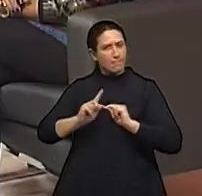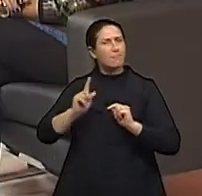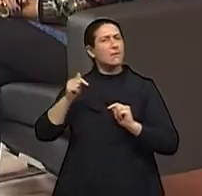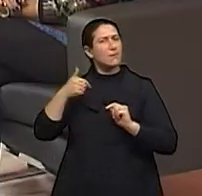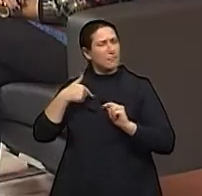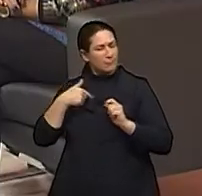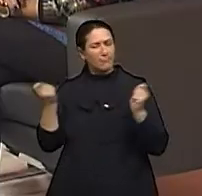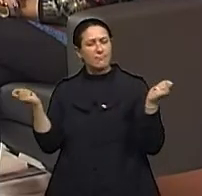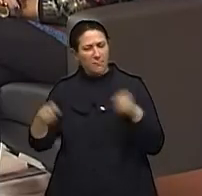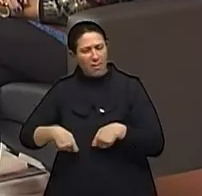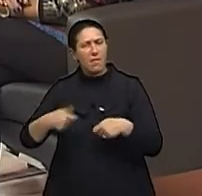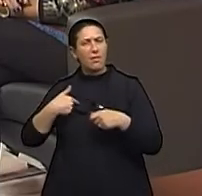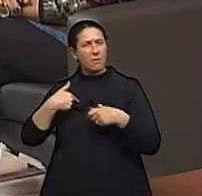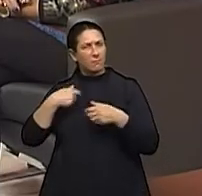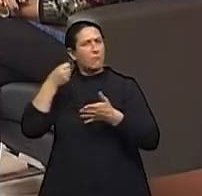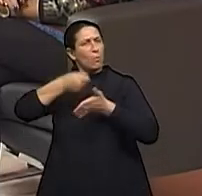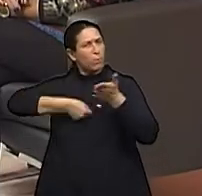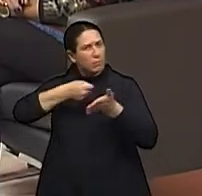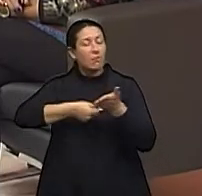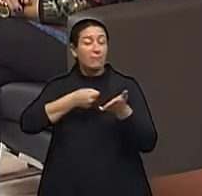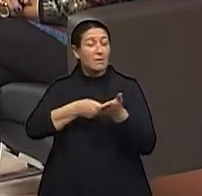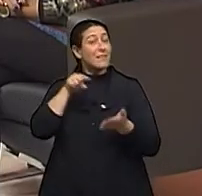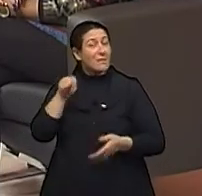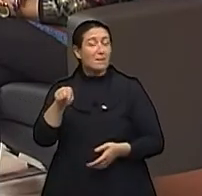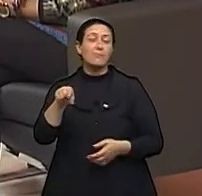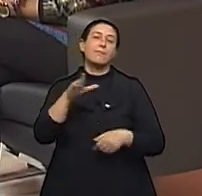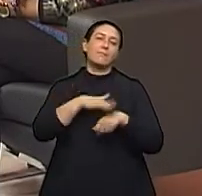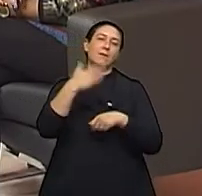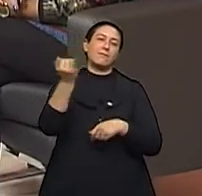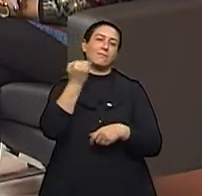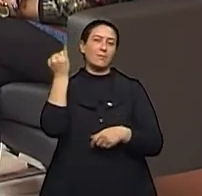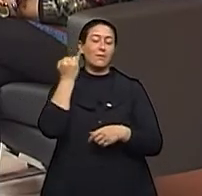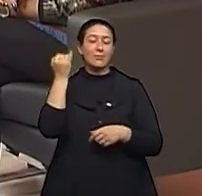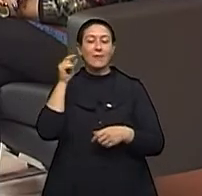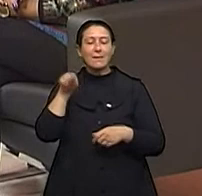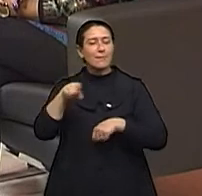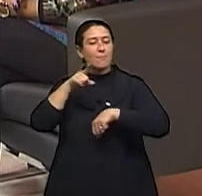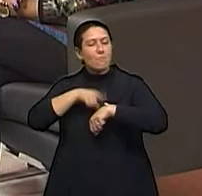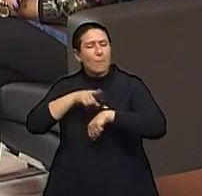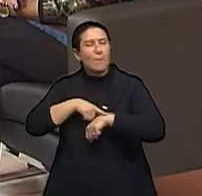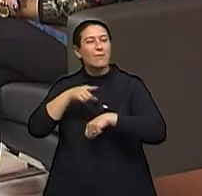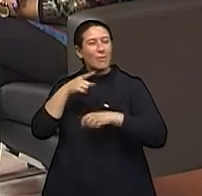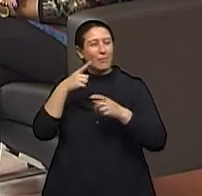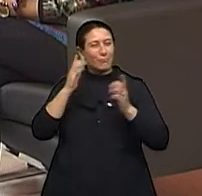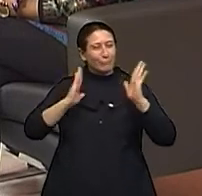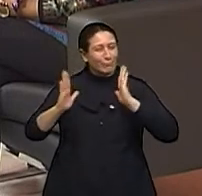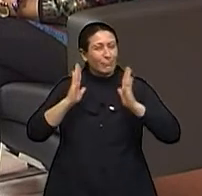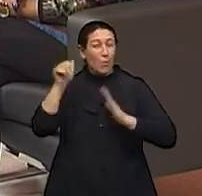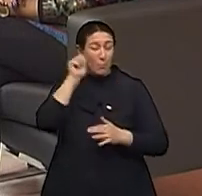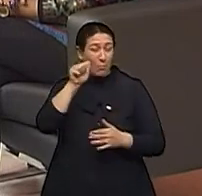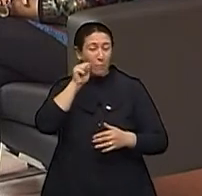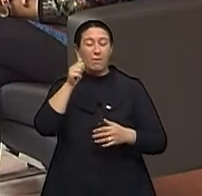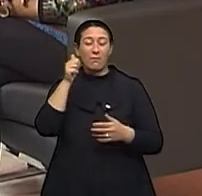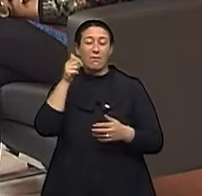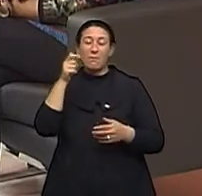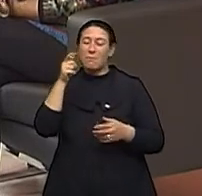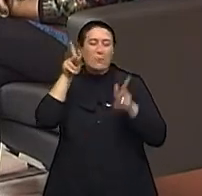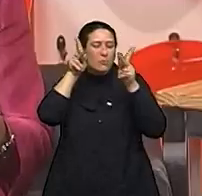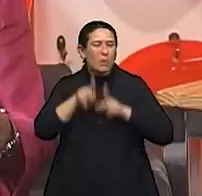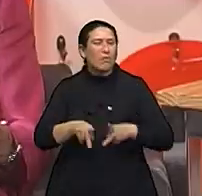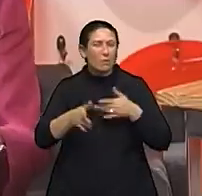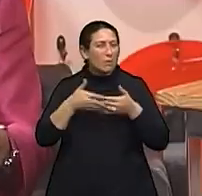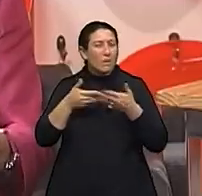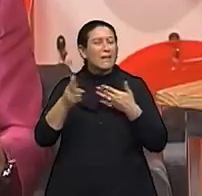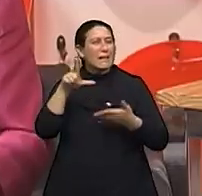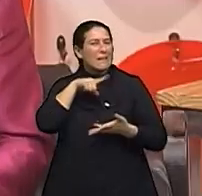tenho pelo que lutar. E eu acho que esses são os momentos mais difíceis na vida de uma pessoa, quando